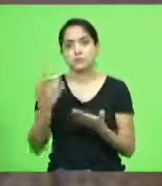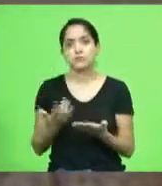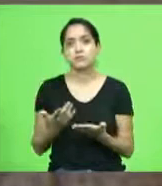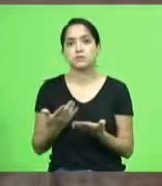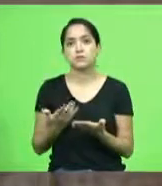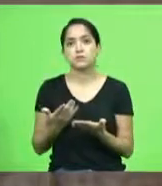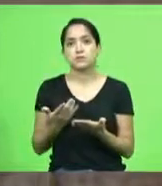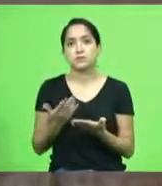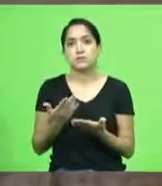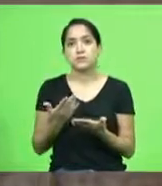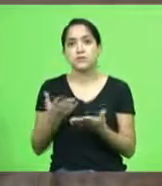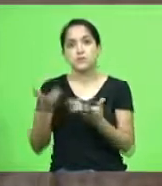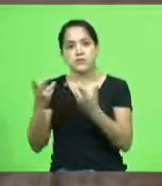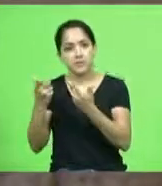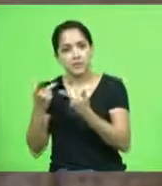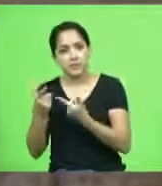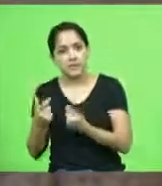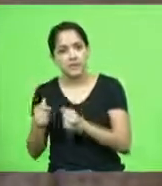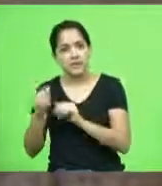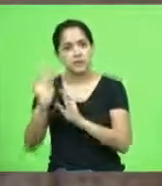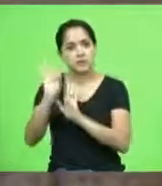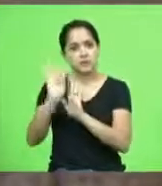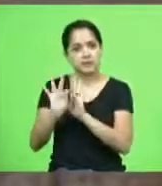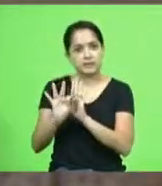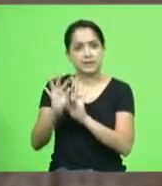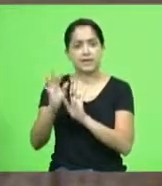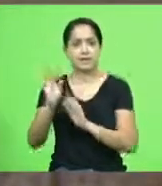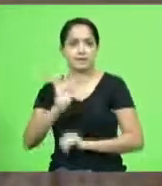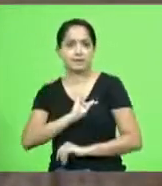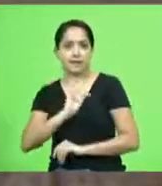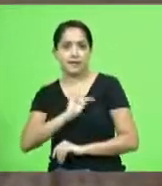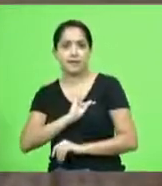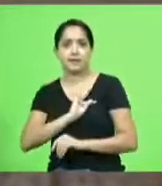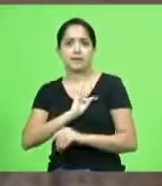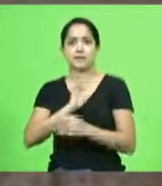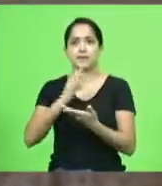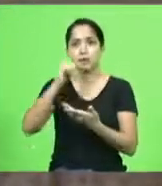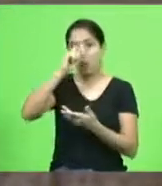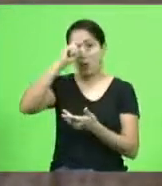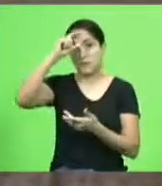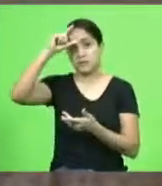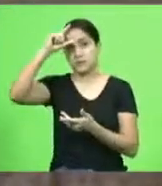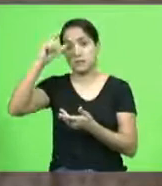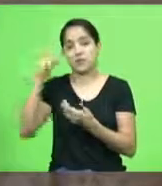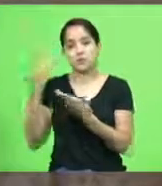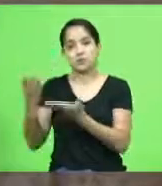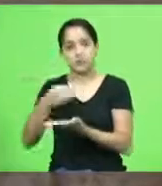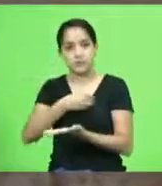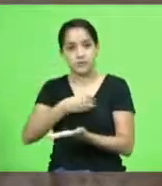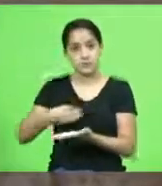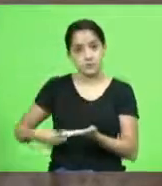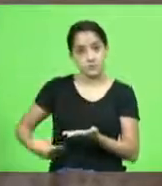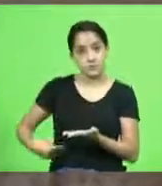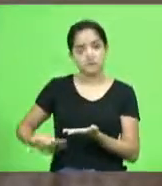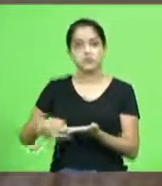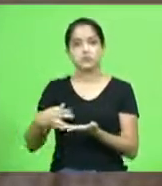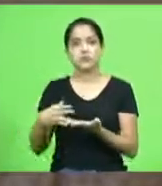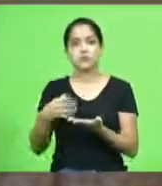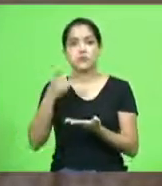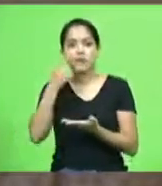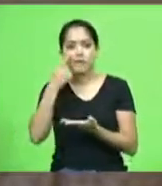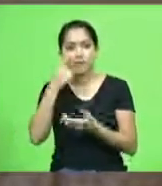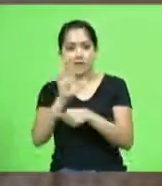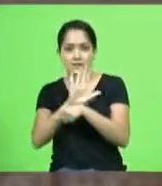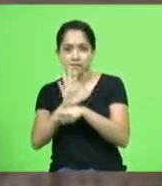sobre a qualidade técnica e de conhecimento desses ministros e ao assistir esse pequeno